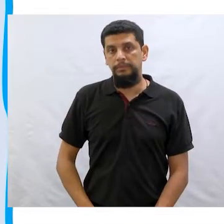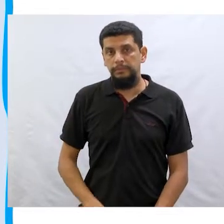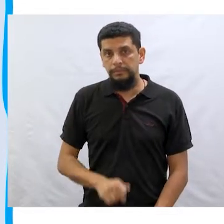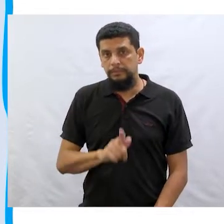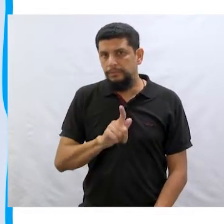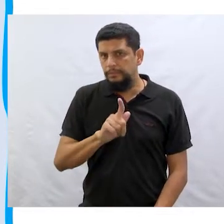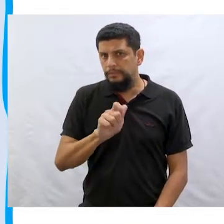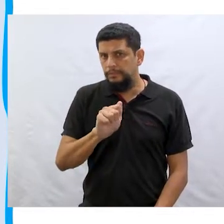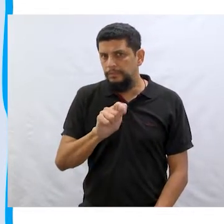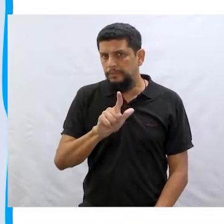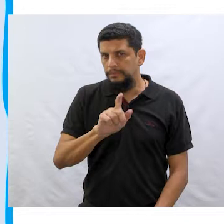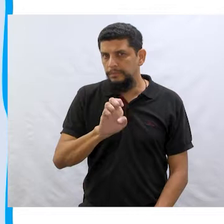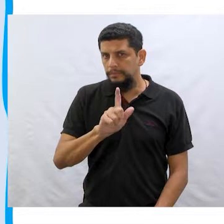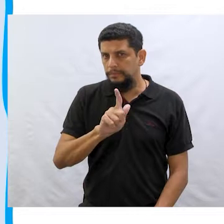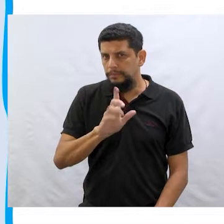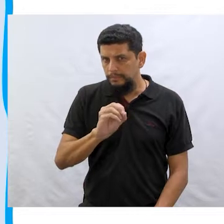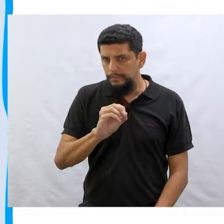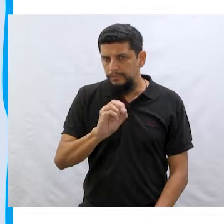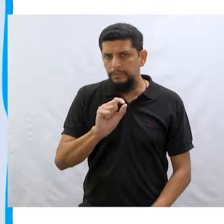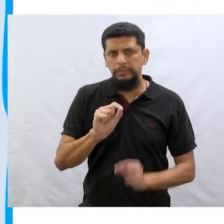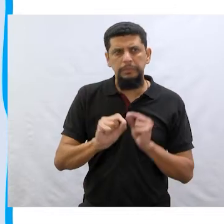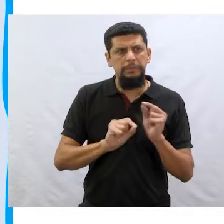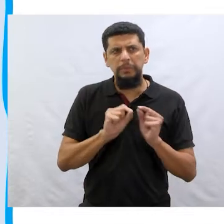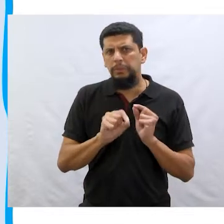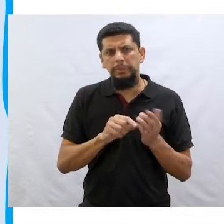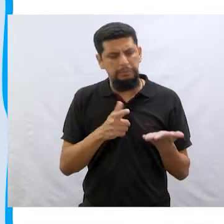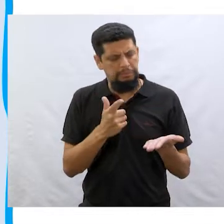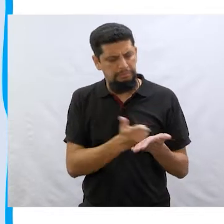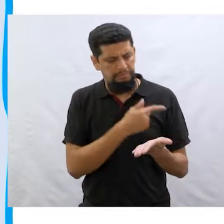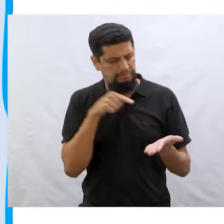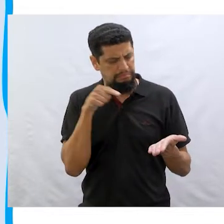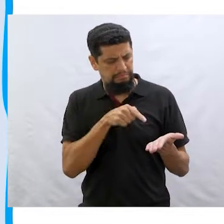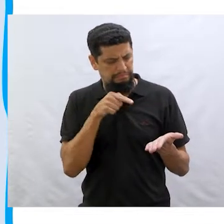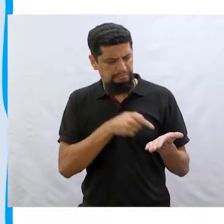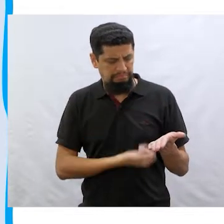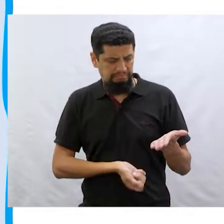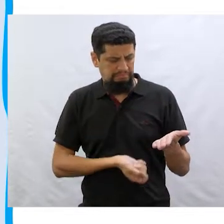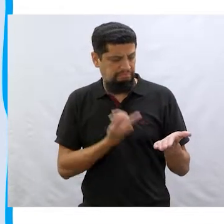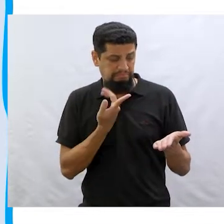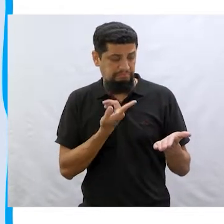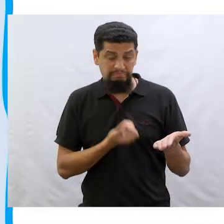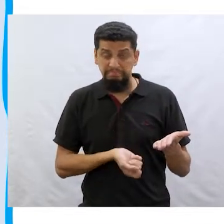O galego da praia? Que livro seria esse, meu Deus?